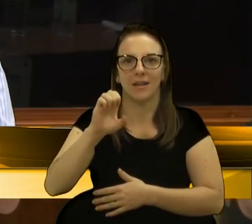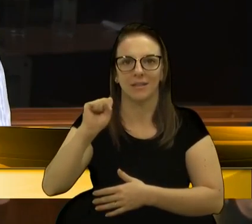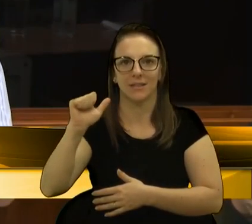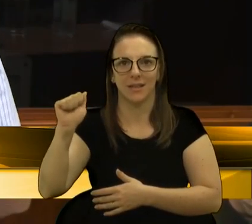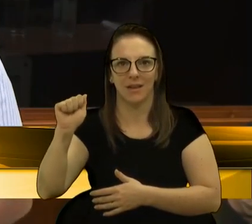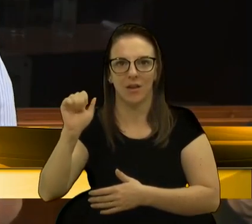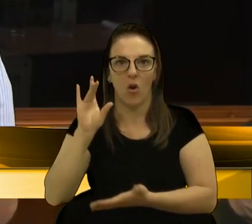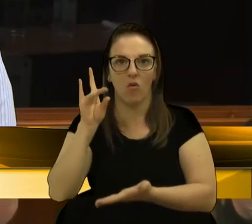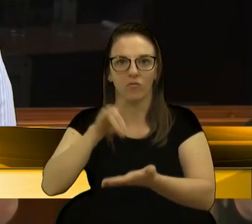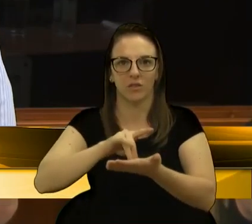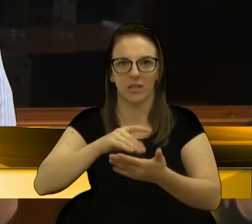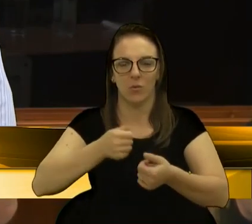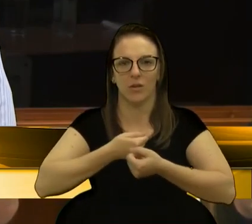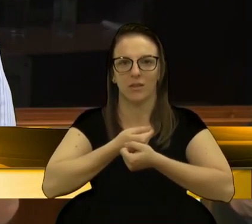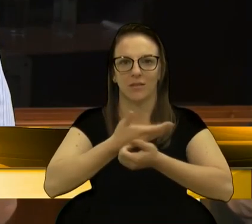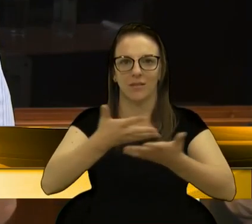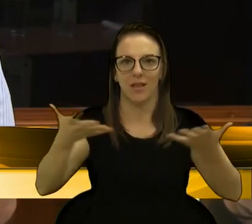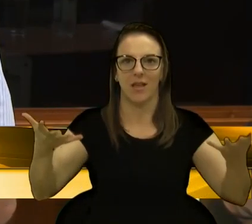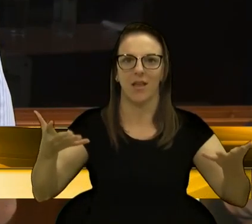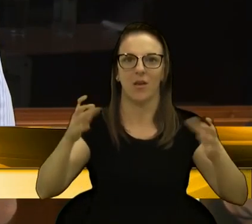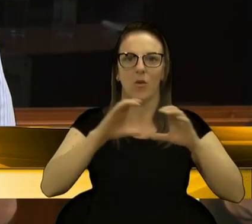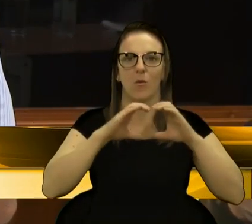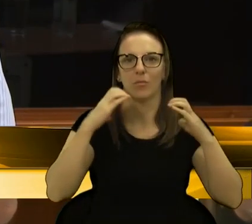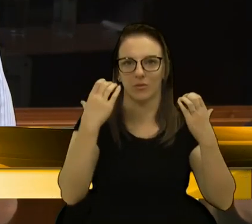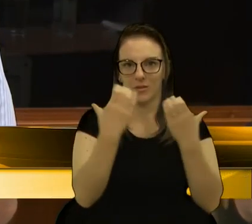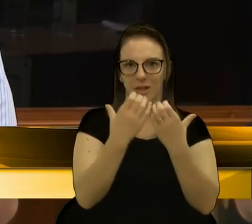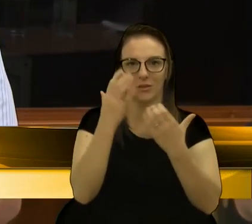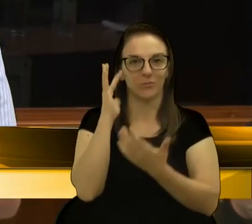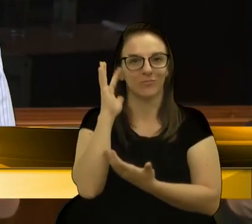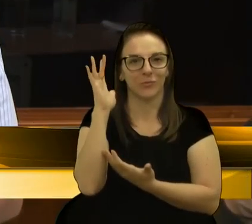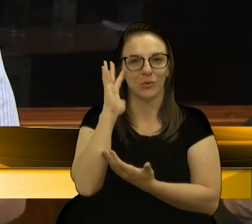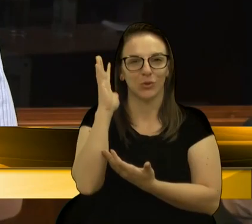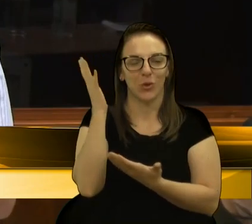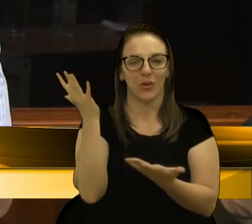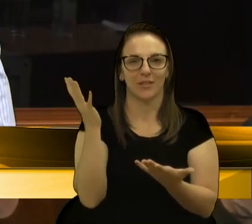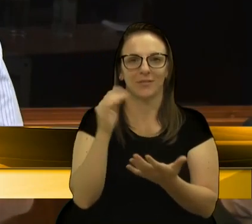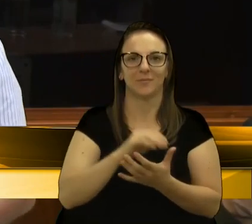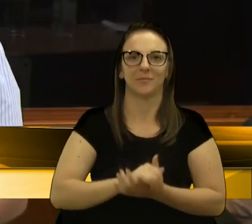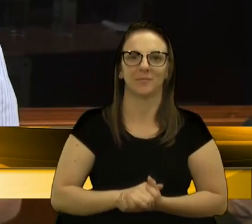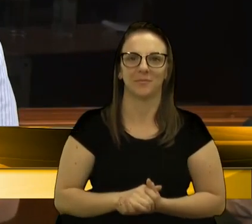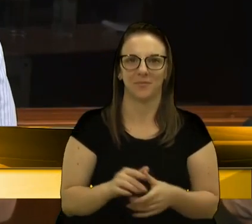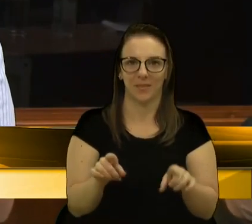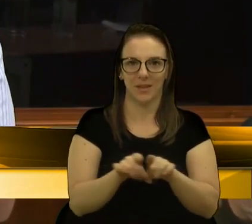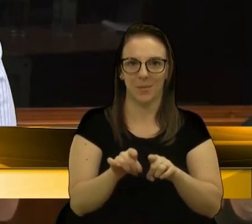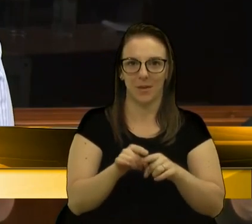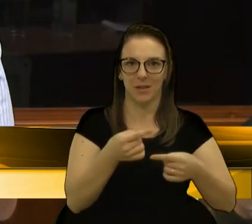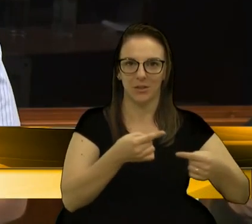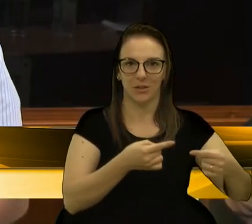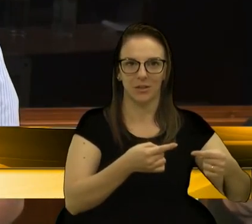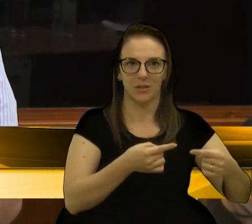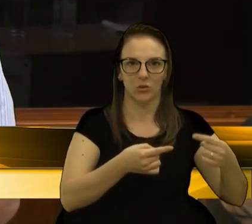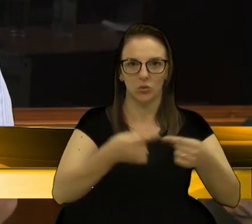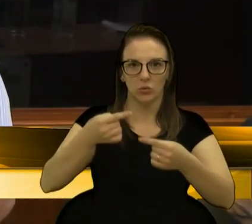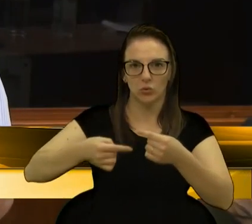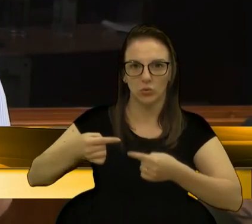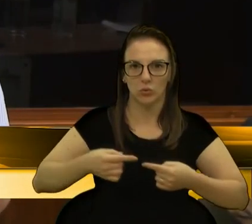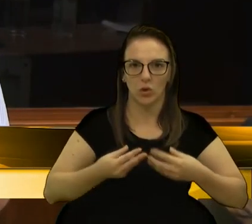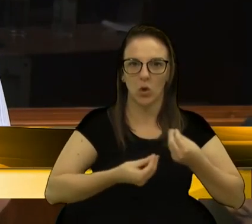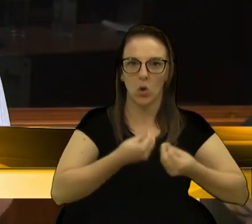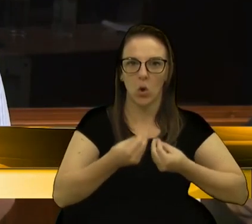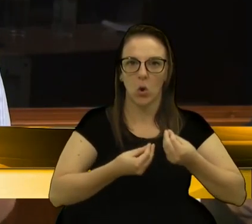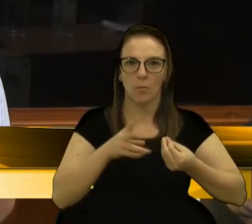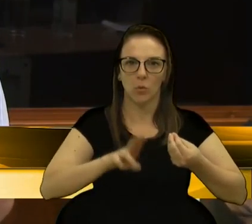vai ser entregue à comunidade, que a comunidade tanto sonha. Então, e com os debates para, da forma que vai ser usado.